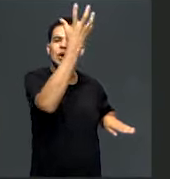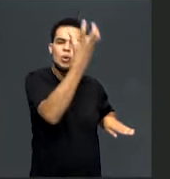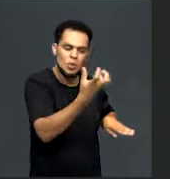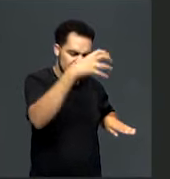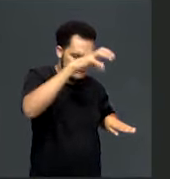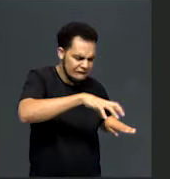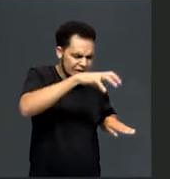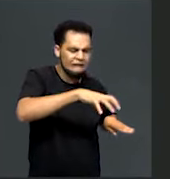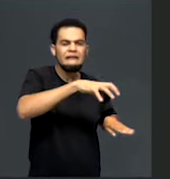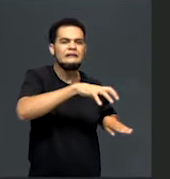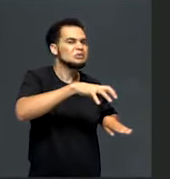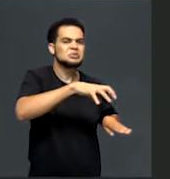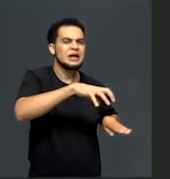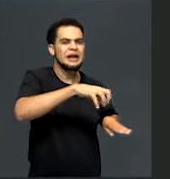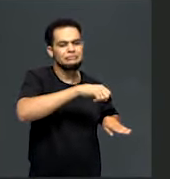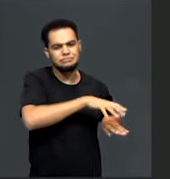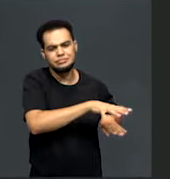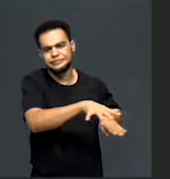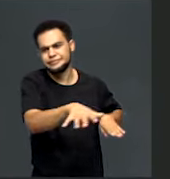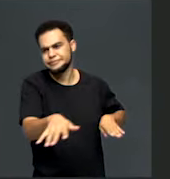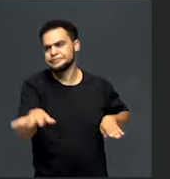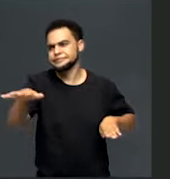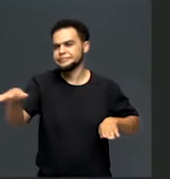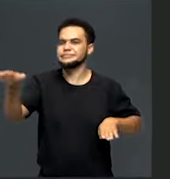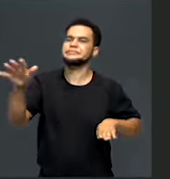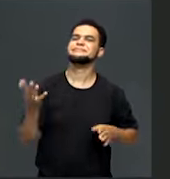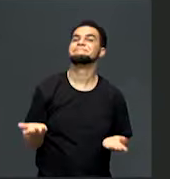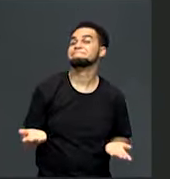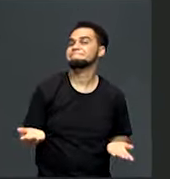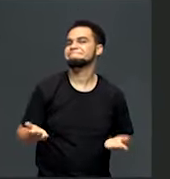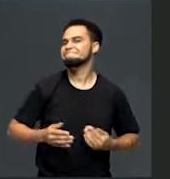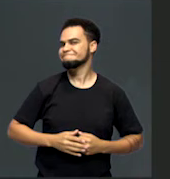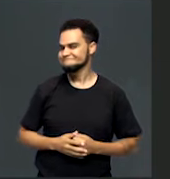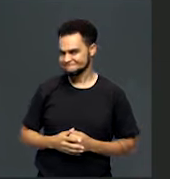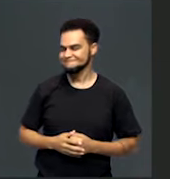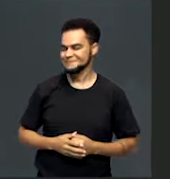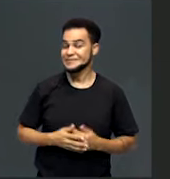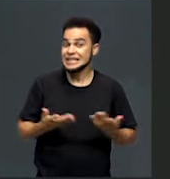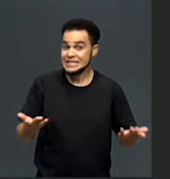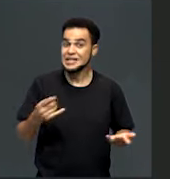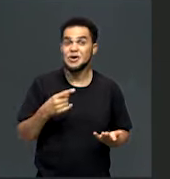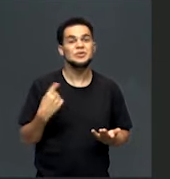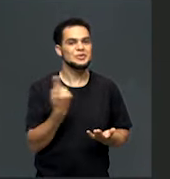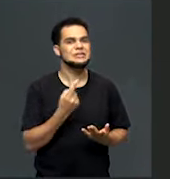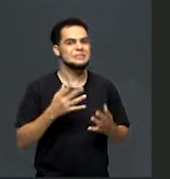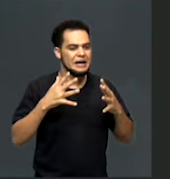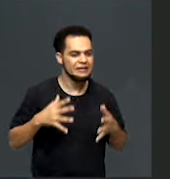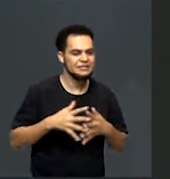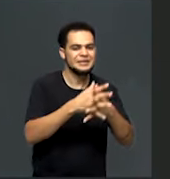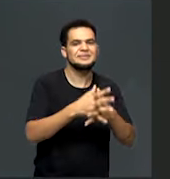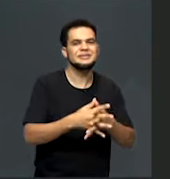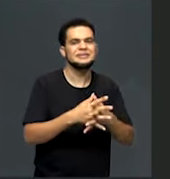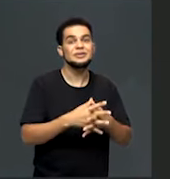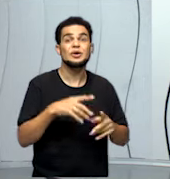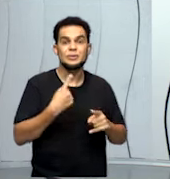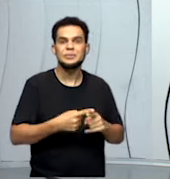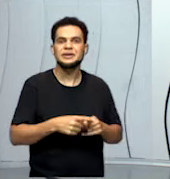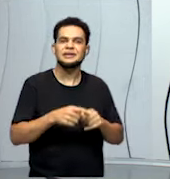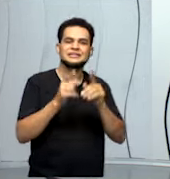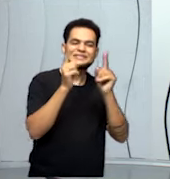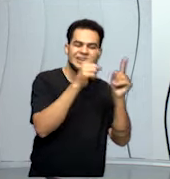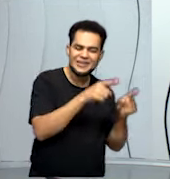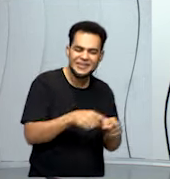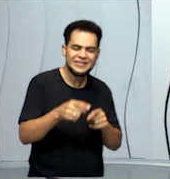água e também a evaporação da água do solo. Então a gente tira uma parte da água do seu ciclo,